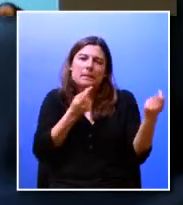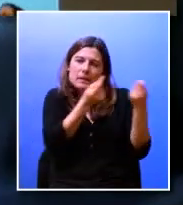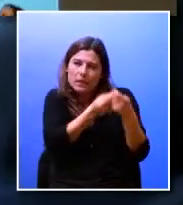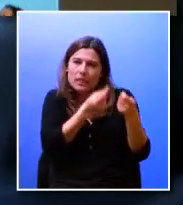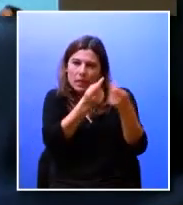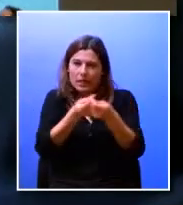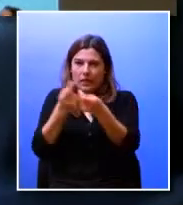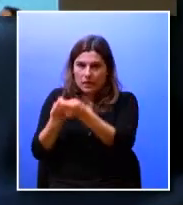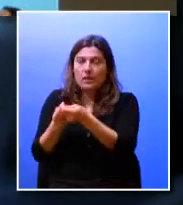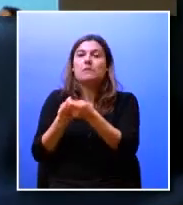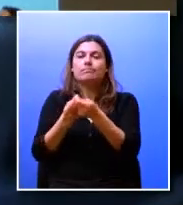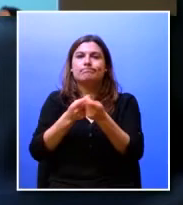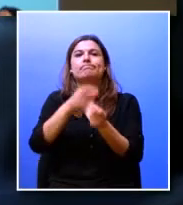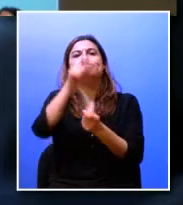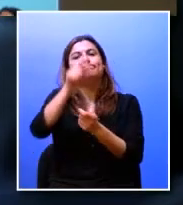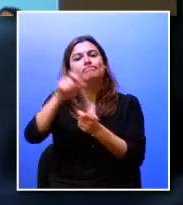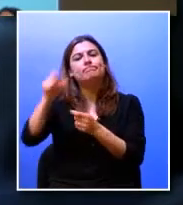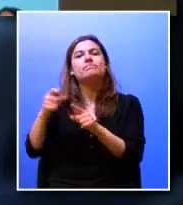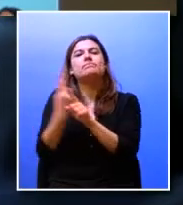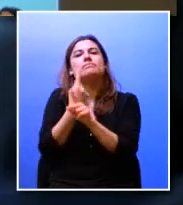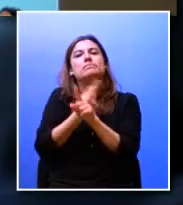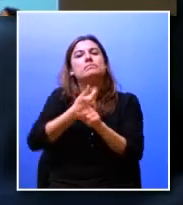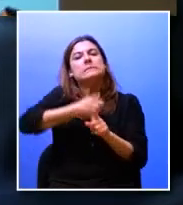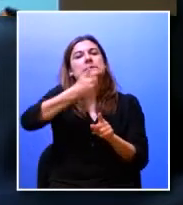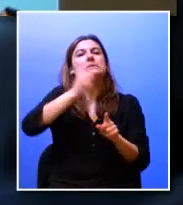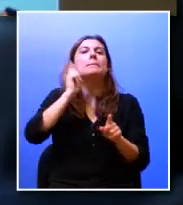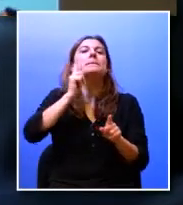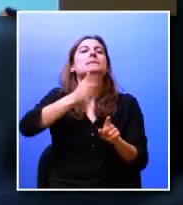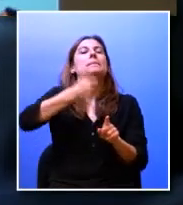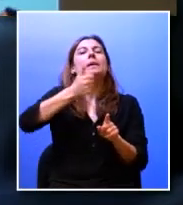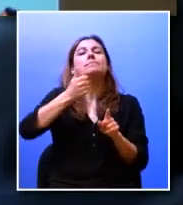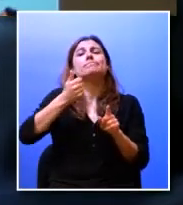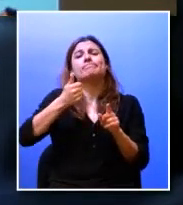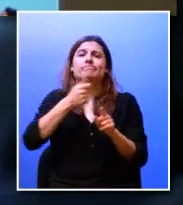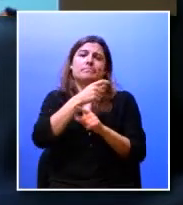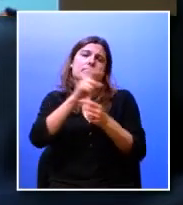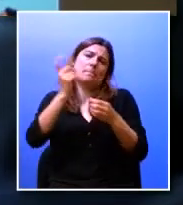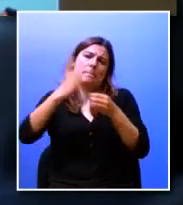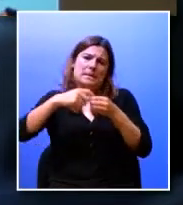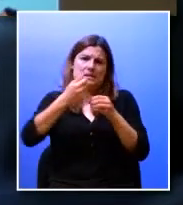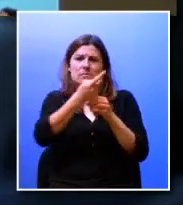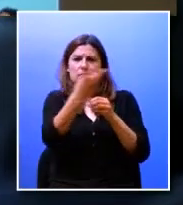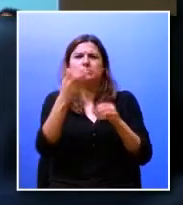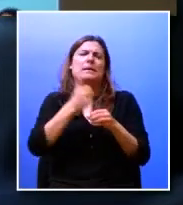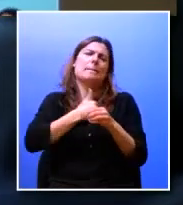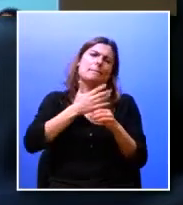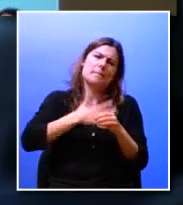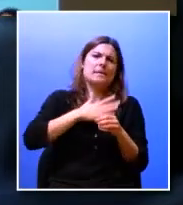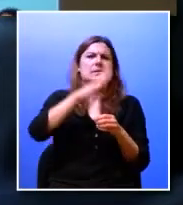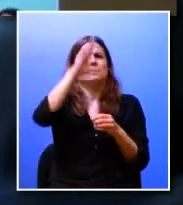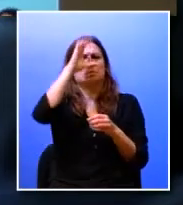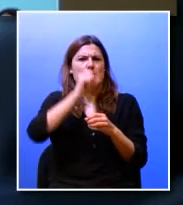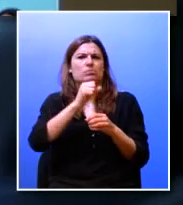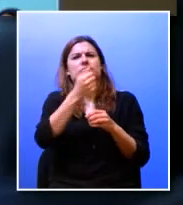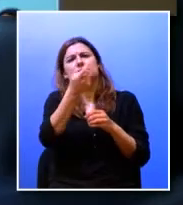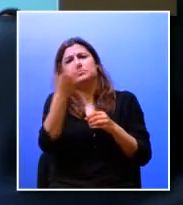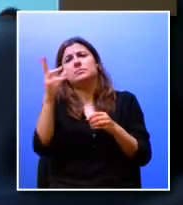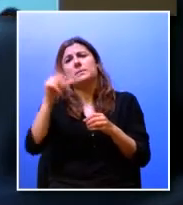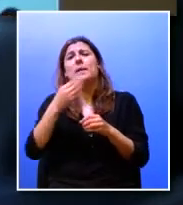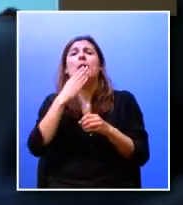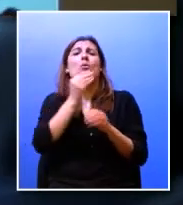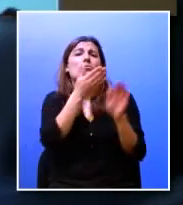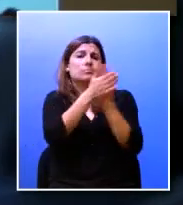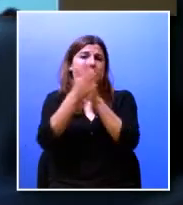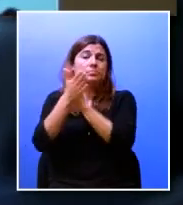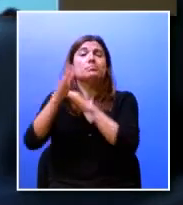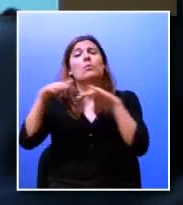com aquilo que são os nossos principais stakeholders e com as empresas e com as entidades públicas que acolhem os nossos alunos bem como com